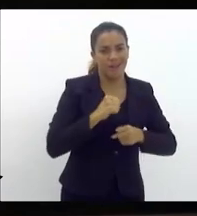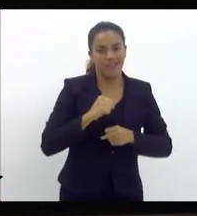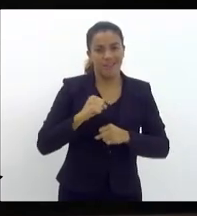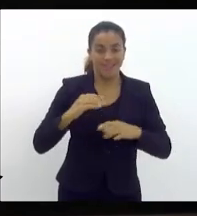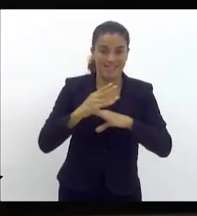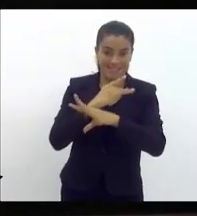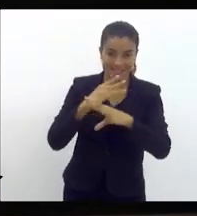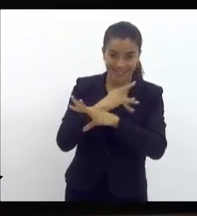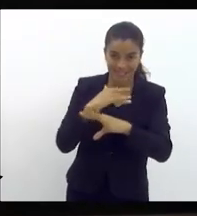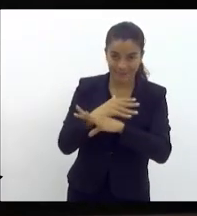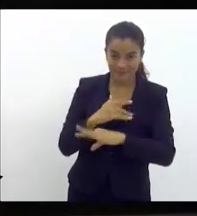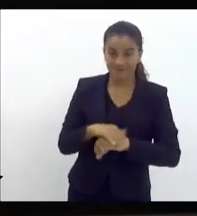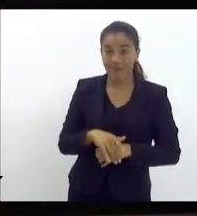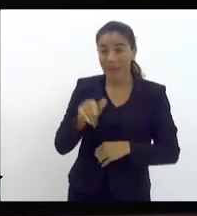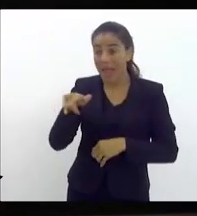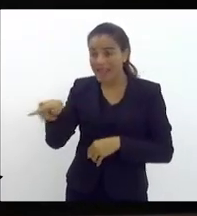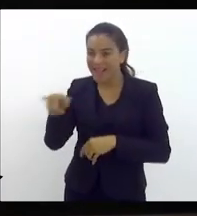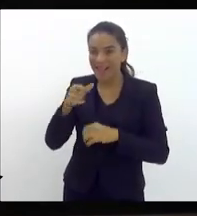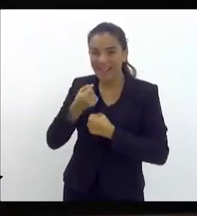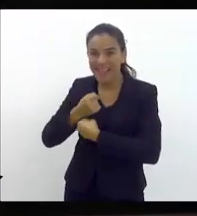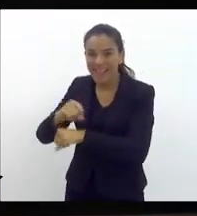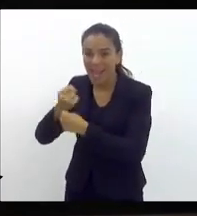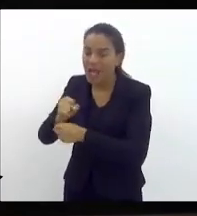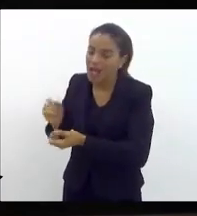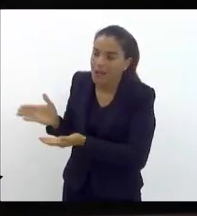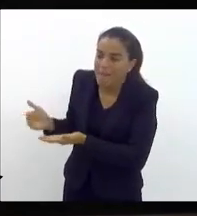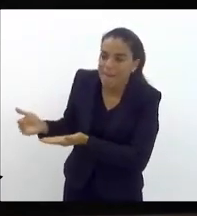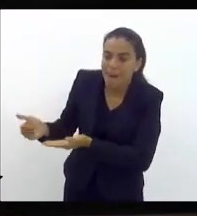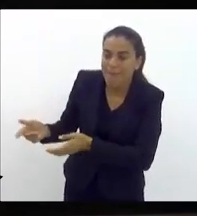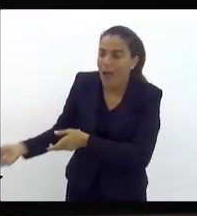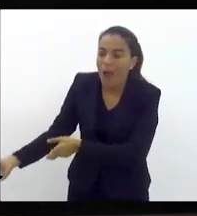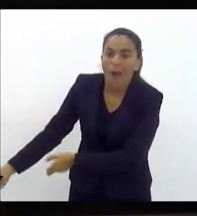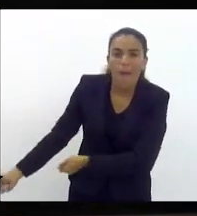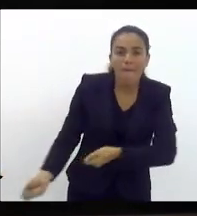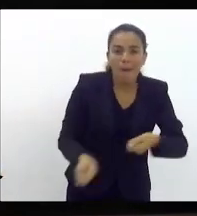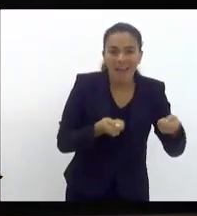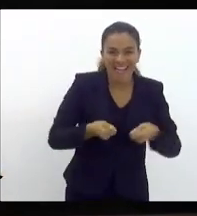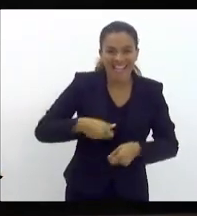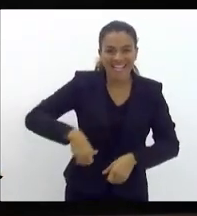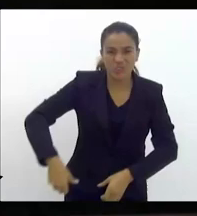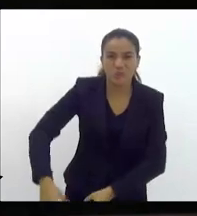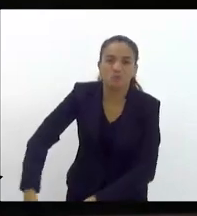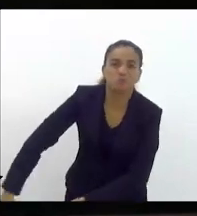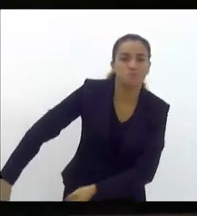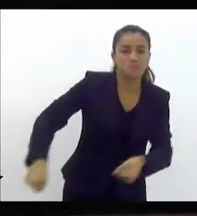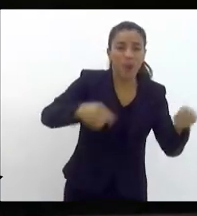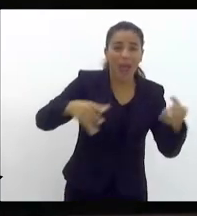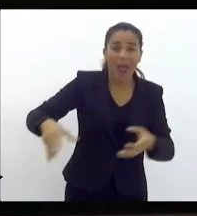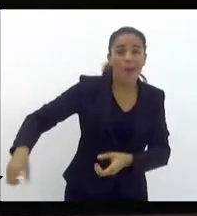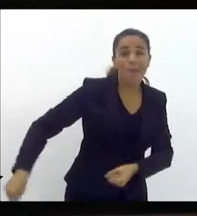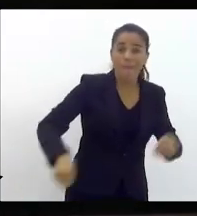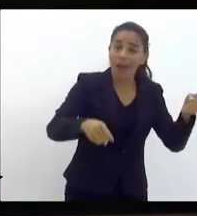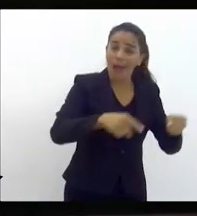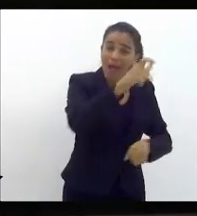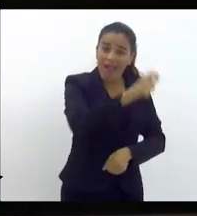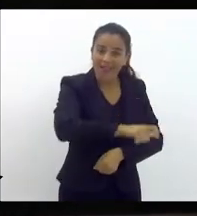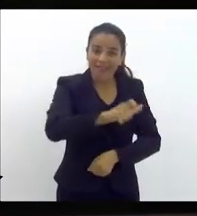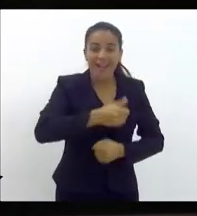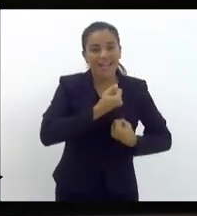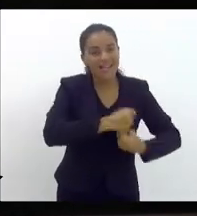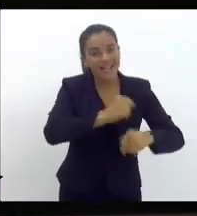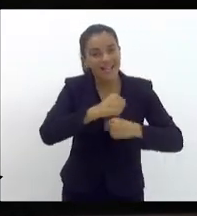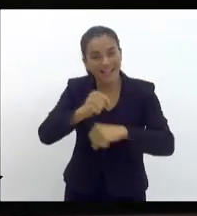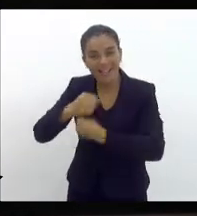todos os garis. Aquele que faz a coleta do nosso lixo na nossa porta de casa, aquele que limpa as nossas ruas,